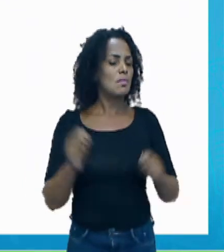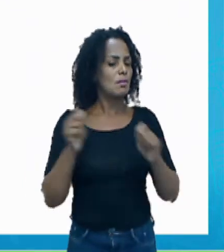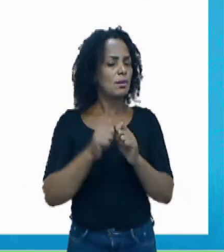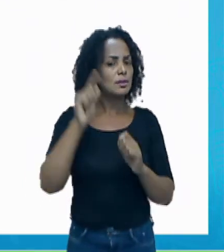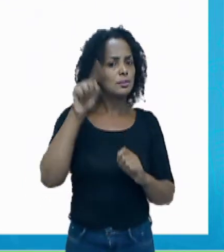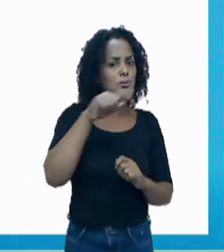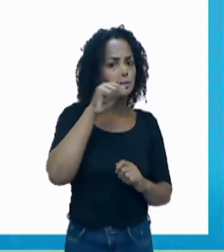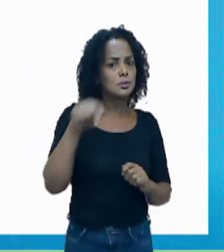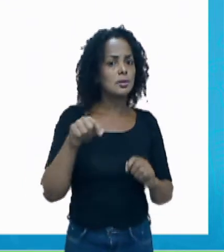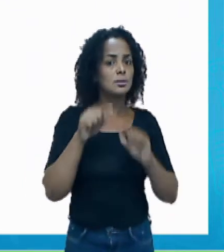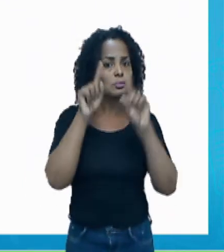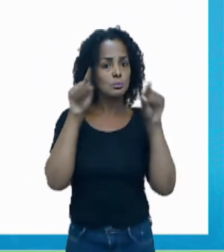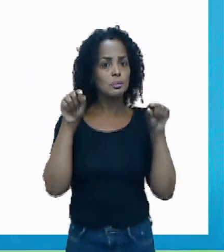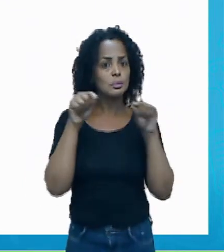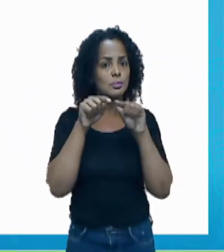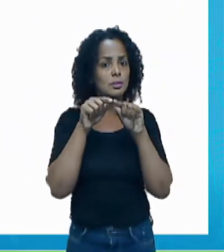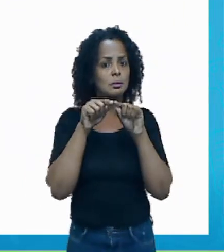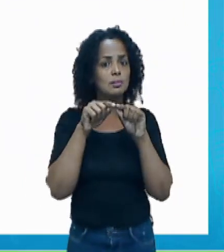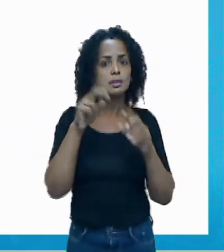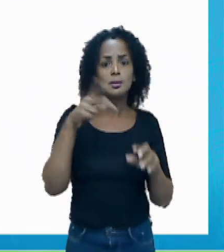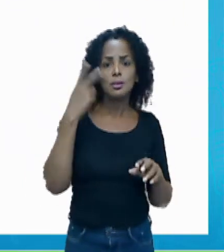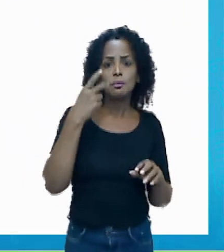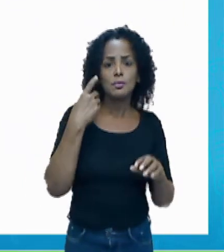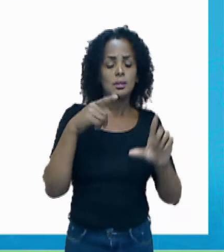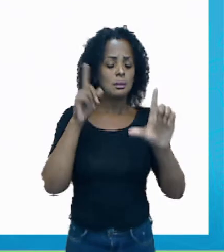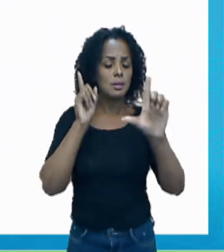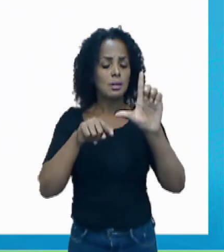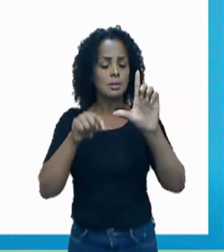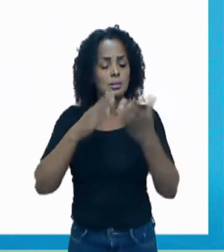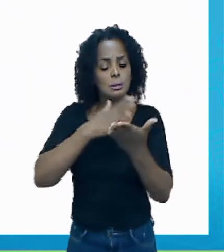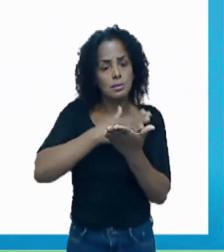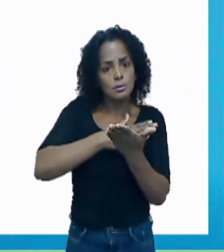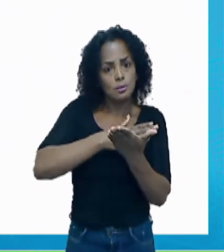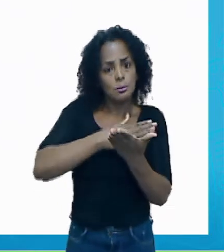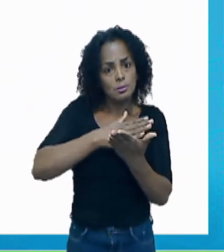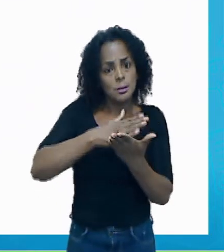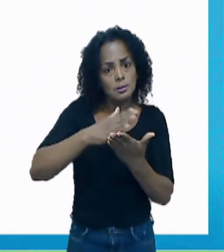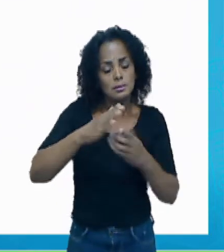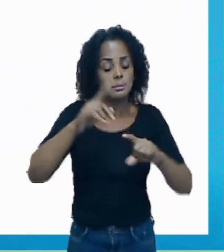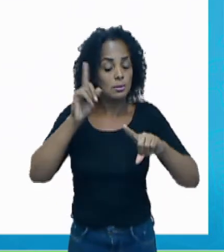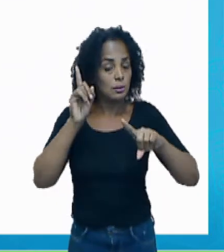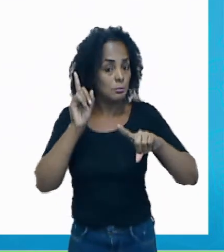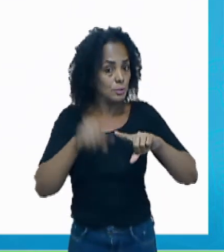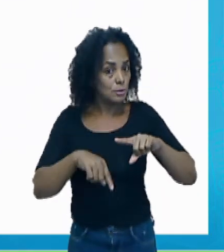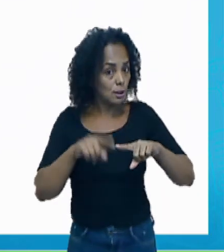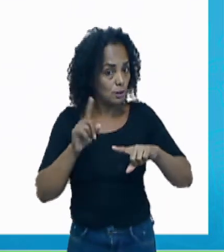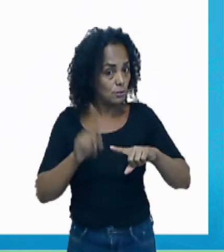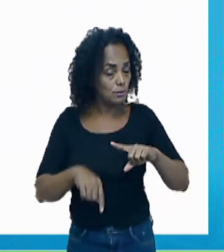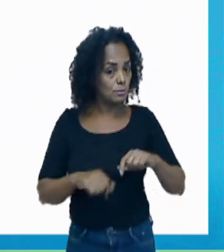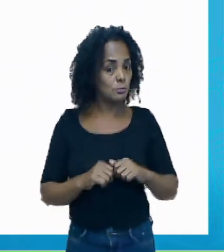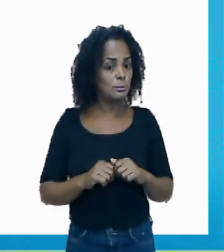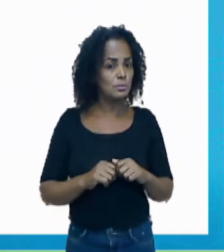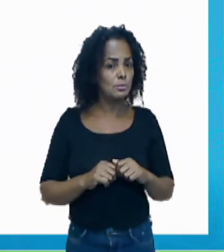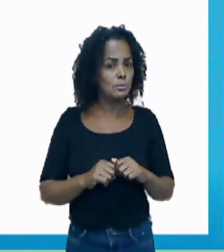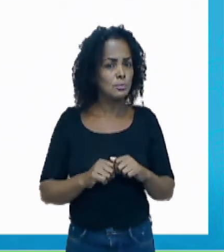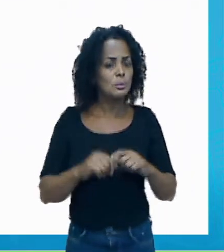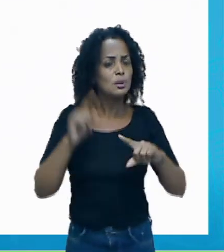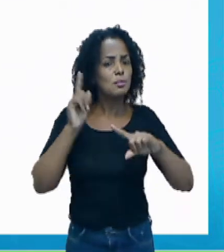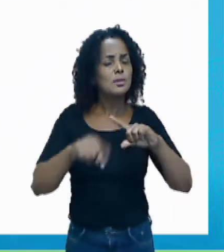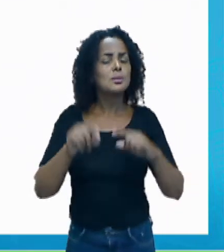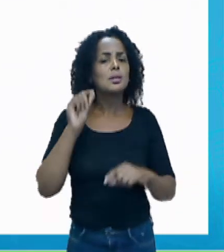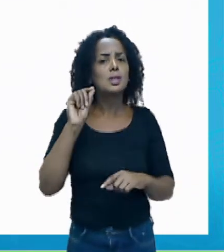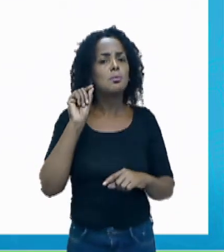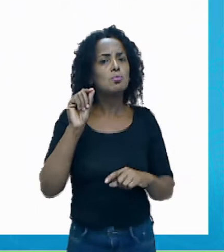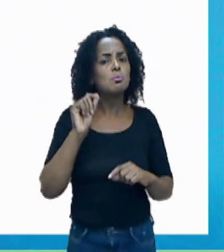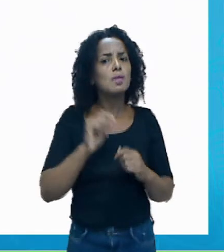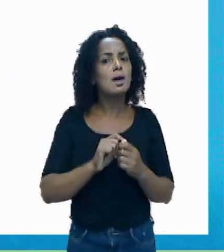um X no quadrinho que corresponde à letra inicial desse objeto. Esse objeto é uma panela,